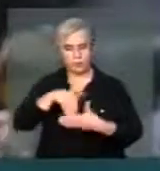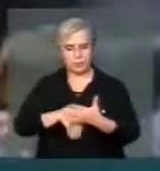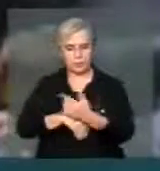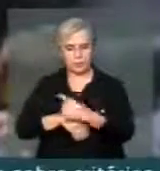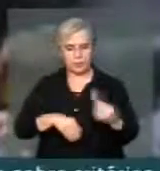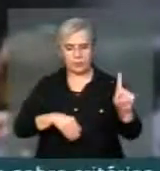não.